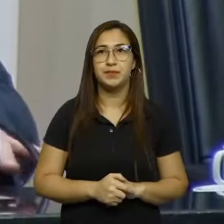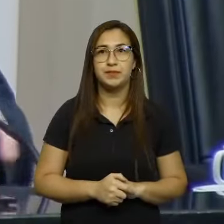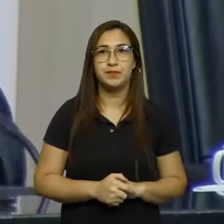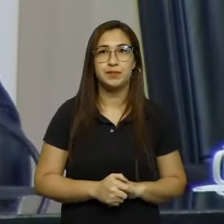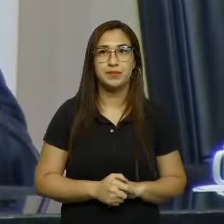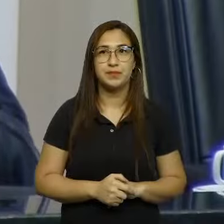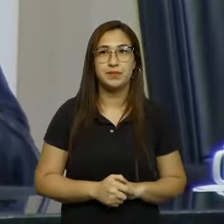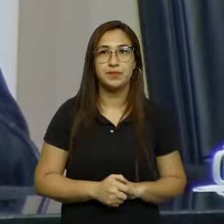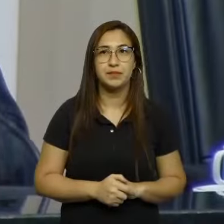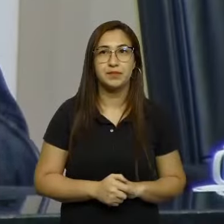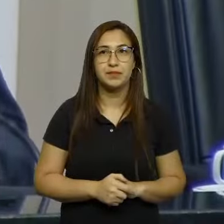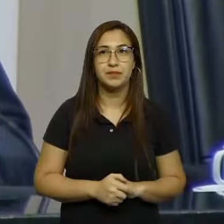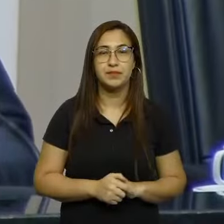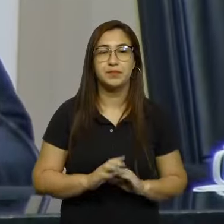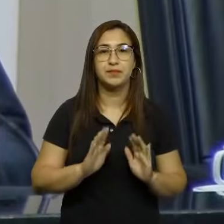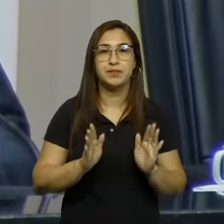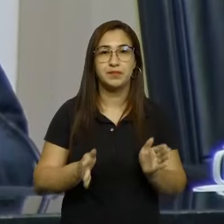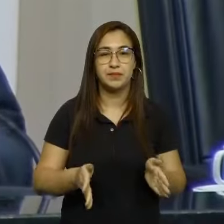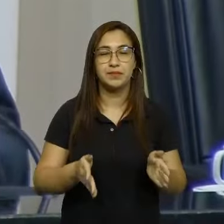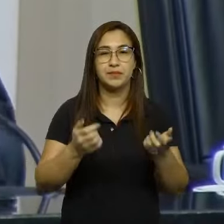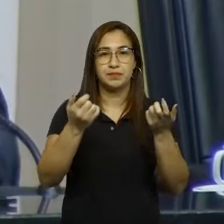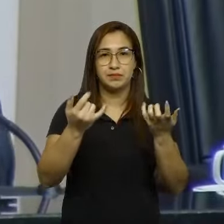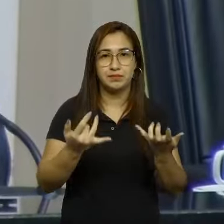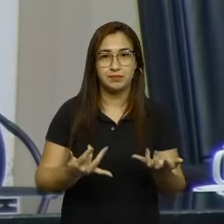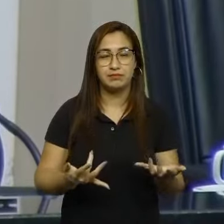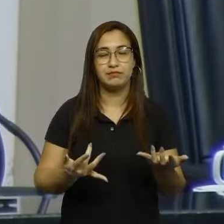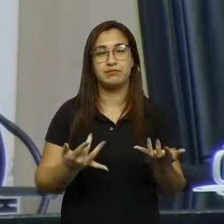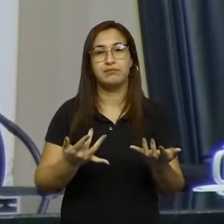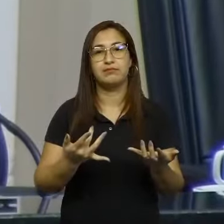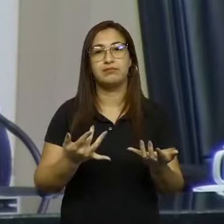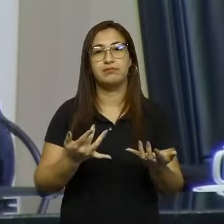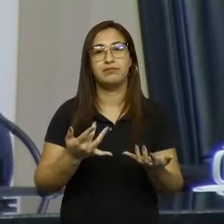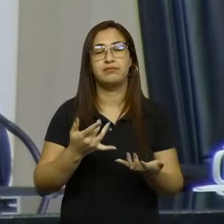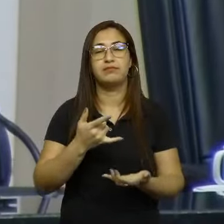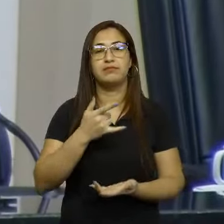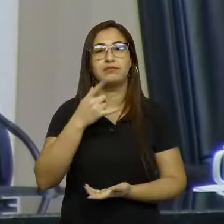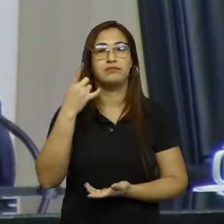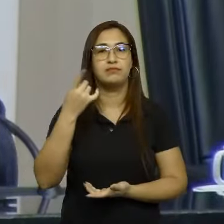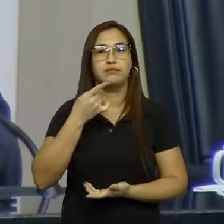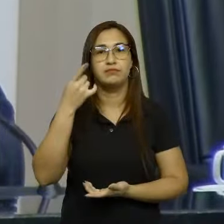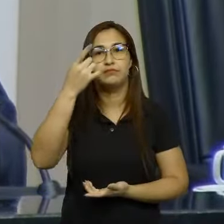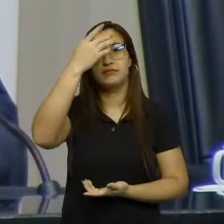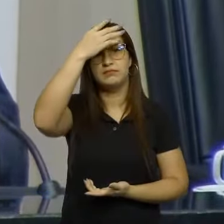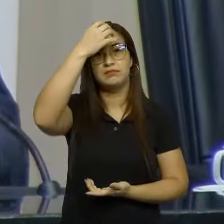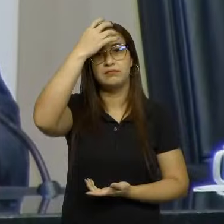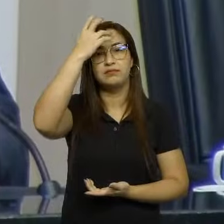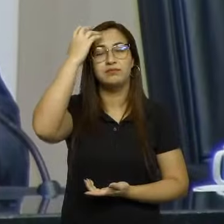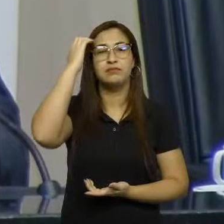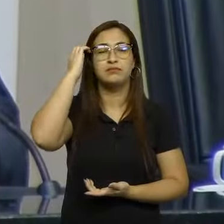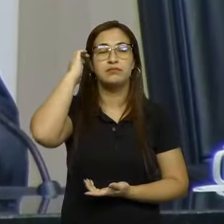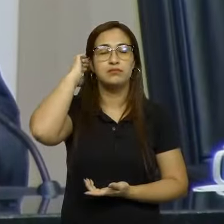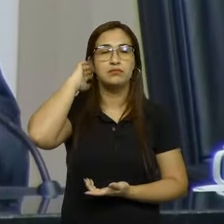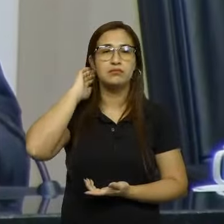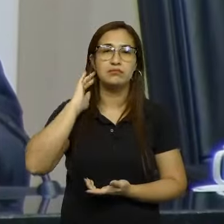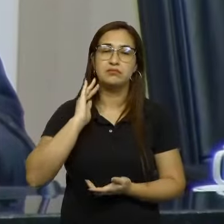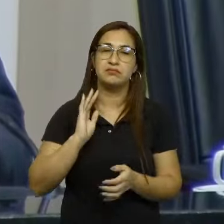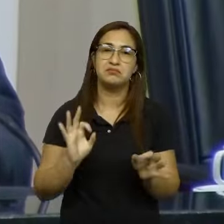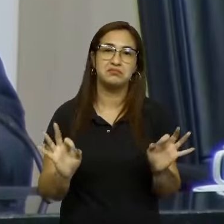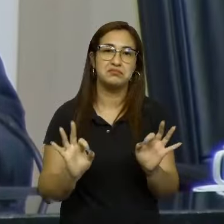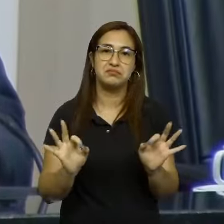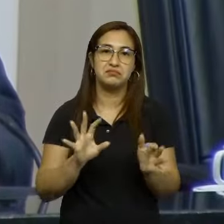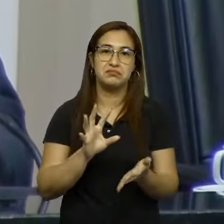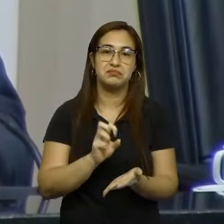Feita a manifestação, deputado Ismael dos Santos, nós não temos mais ninguém